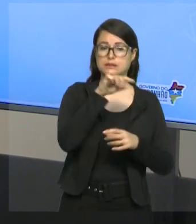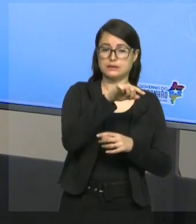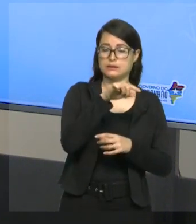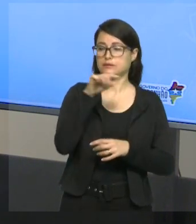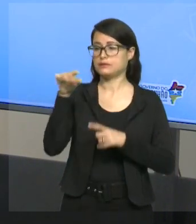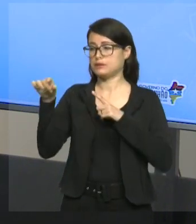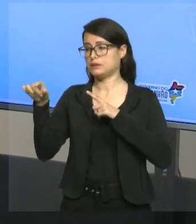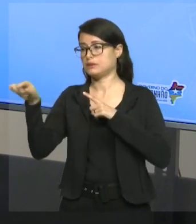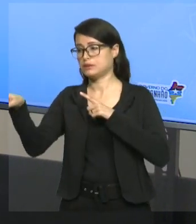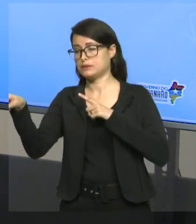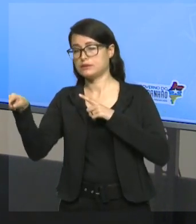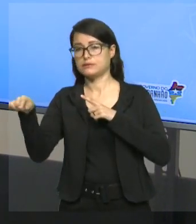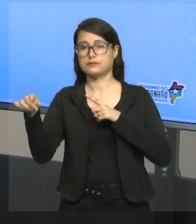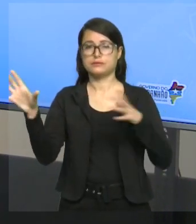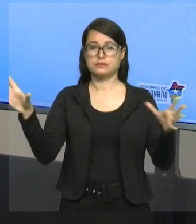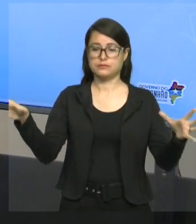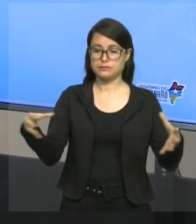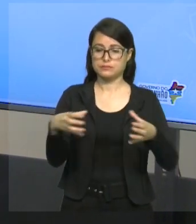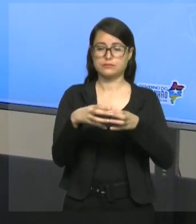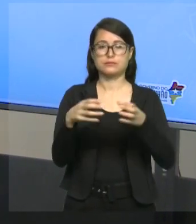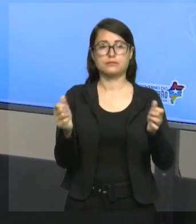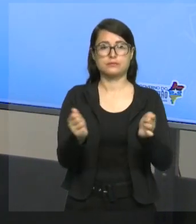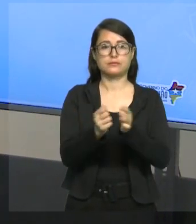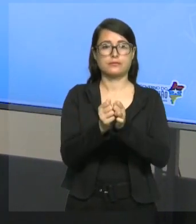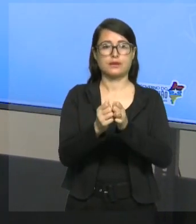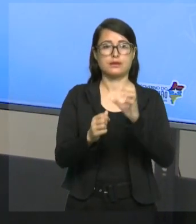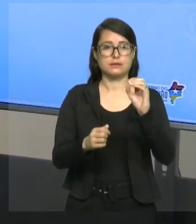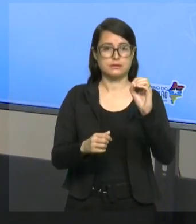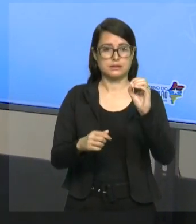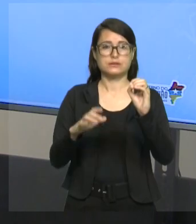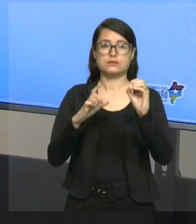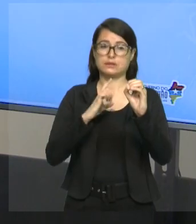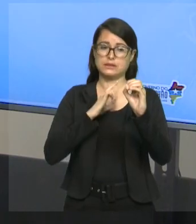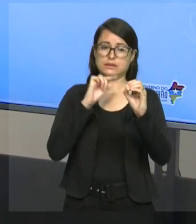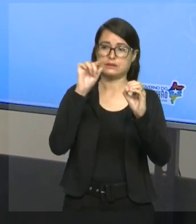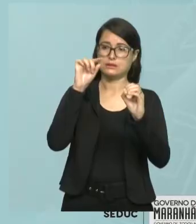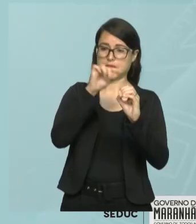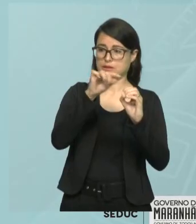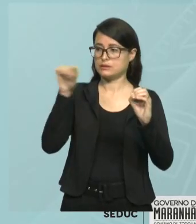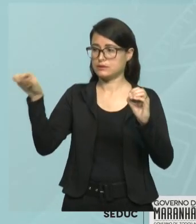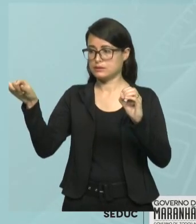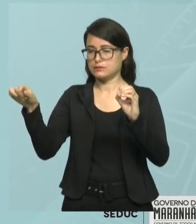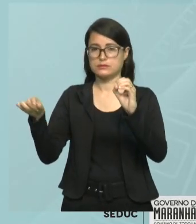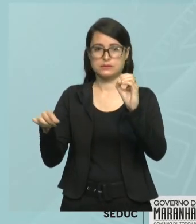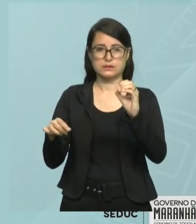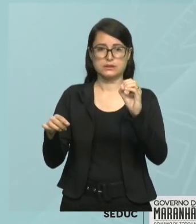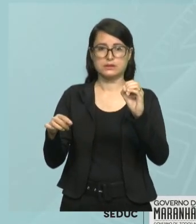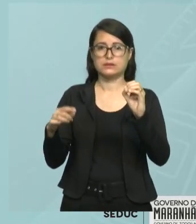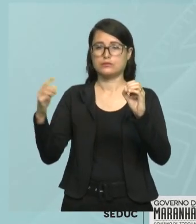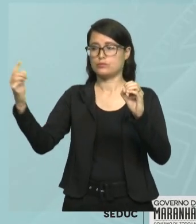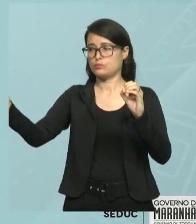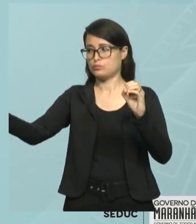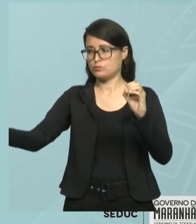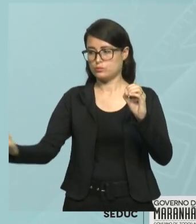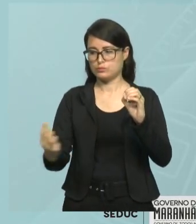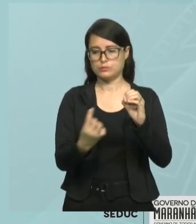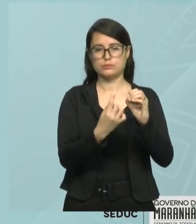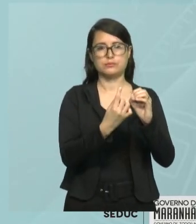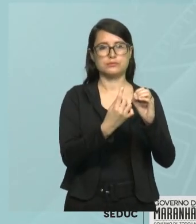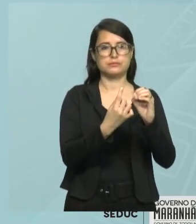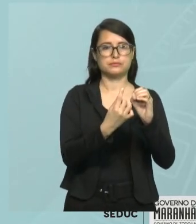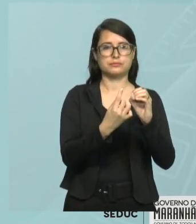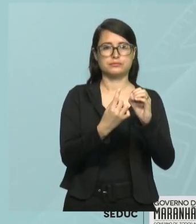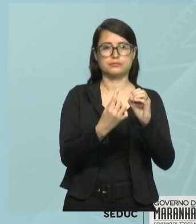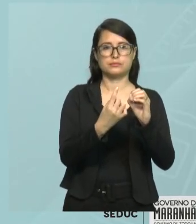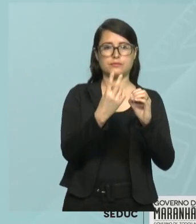Nesse caso, eu vou ficar com zero, que pertence ao A e ao B, com um, que pertence só ao B, com